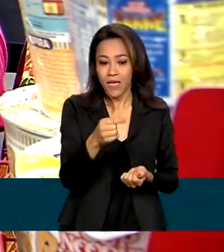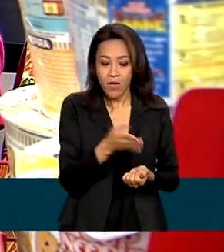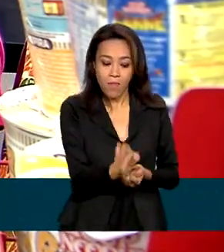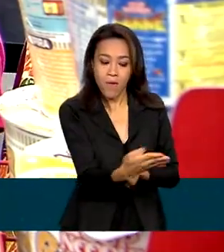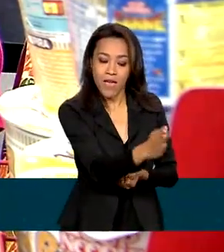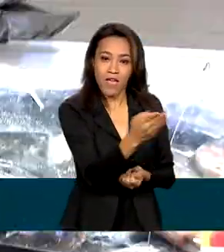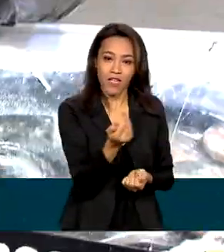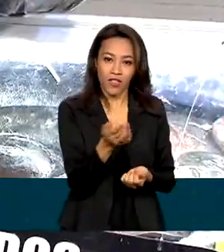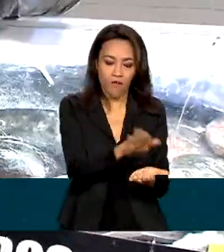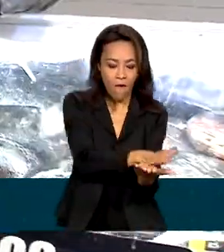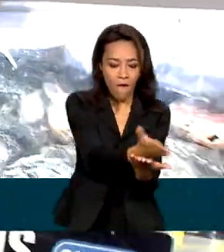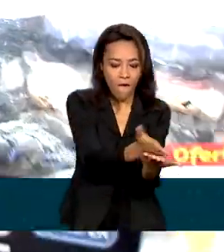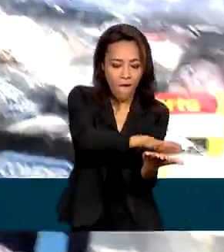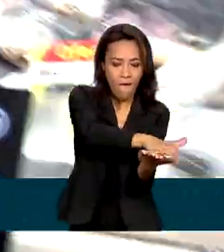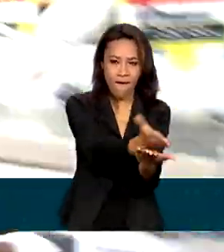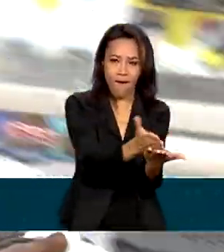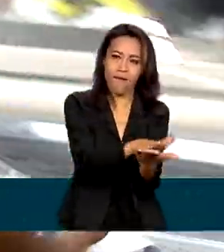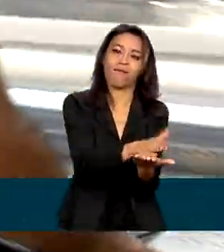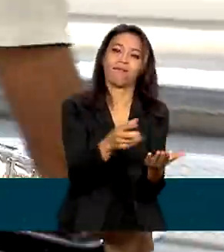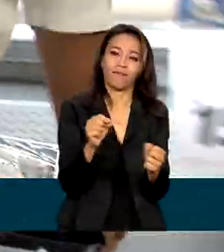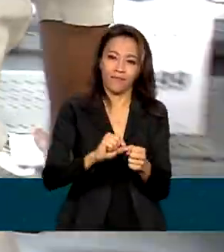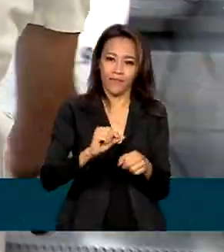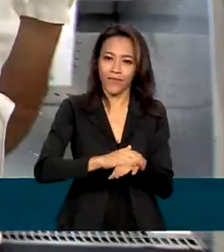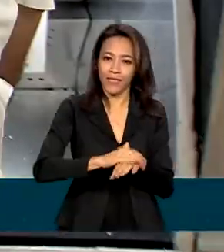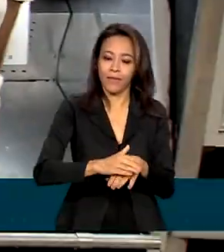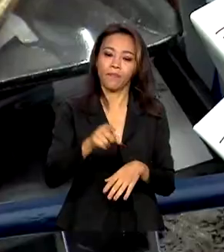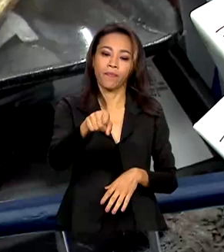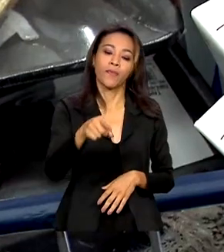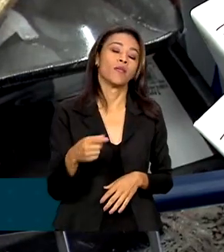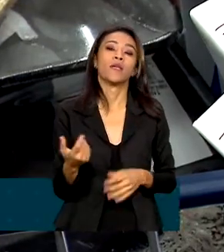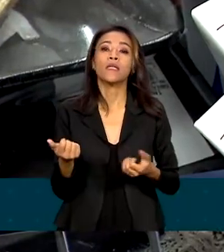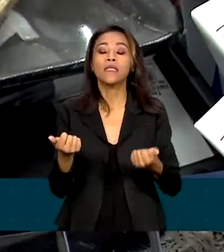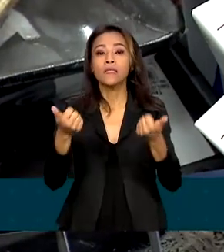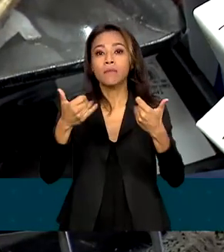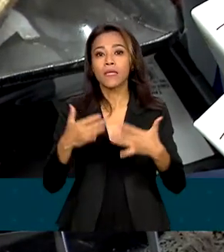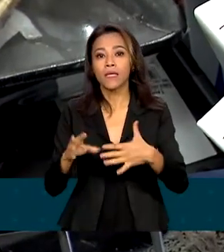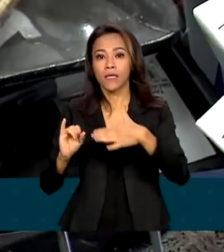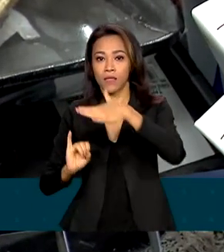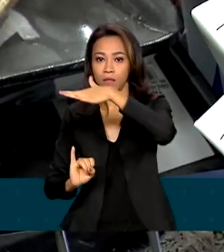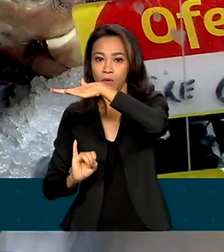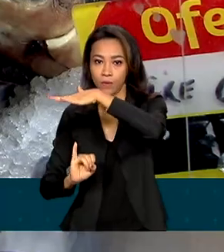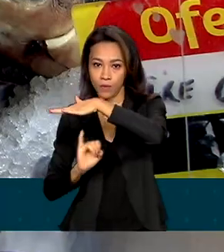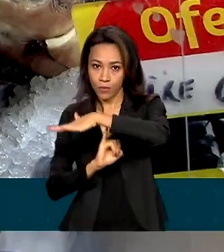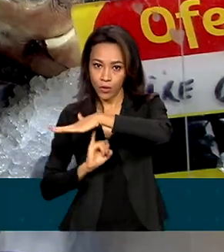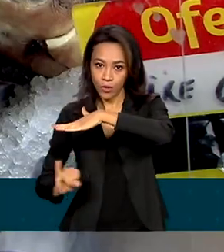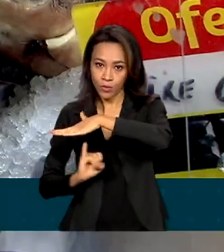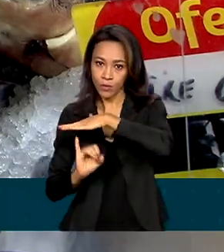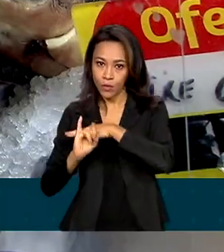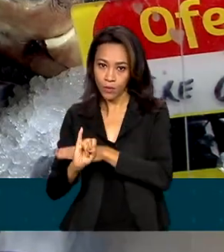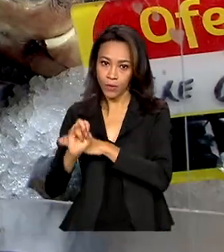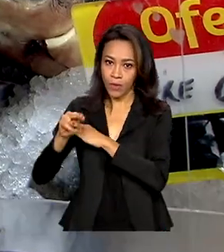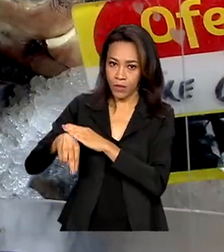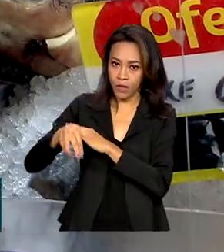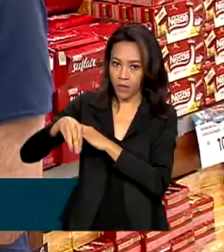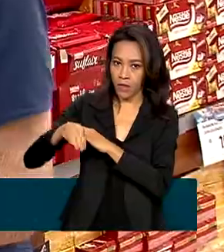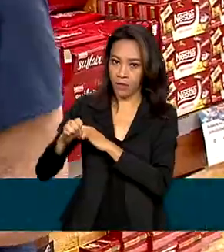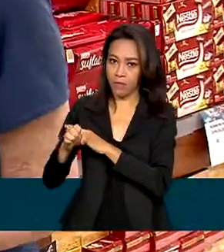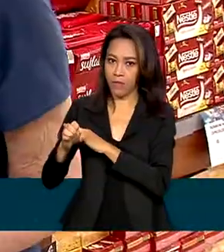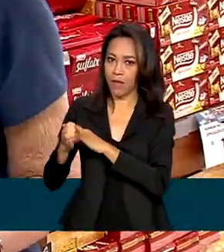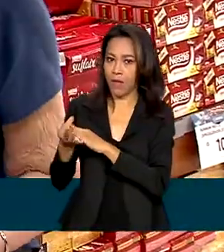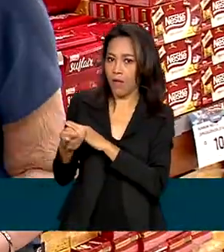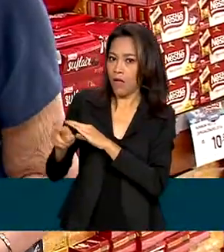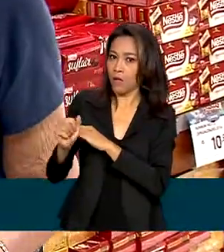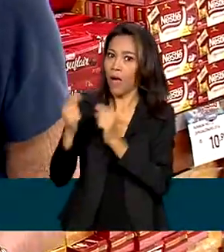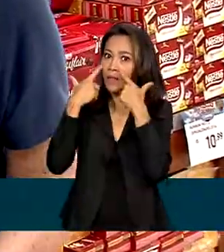fritinho na farinha. A dica do Instituto Nacional de Metrologia, Qualidade e Tecnologia é ficar atento na hora de adquirir os